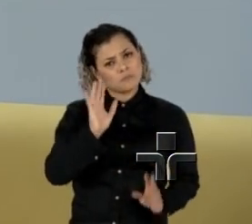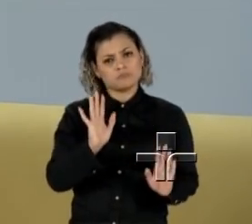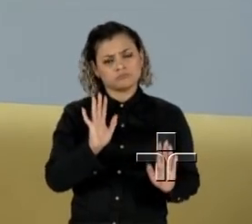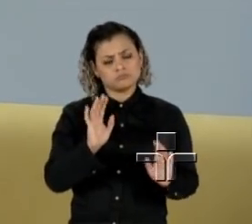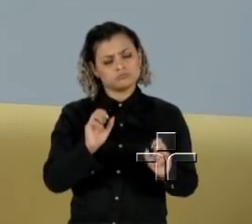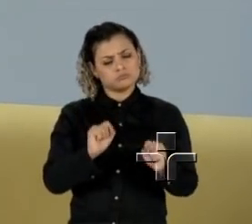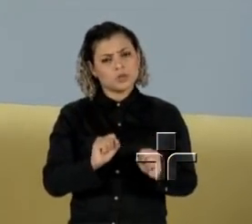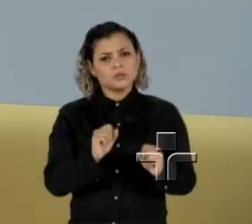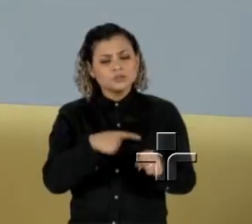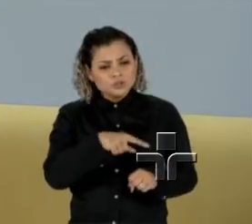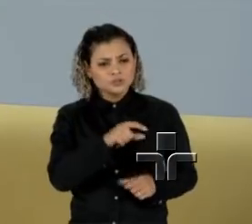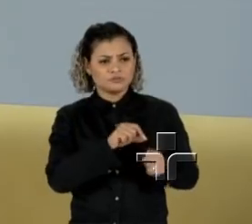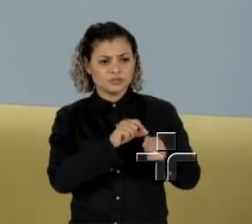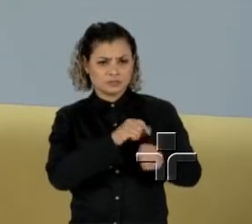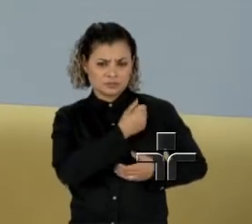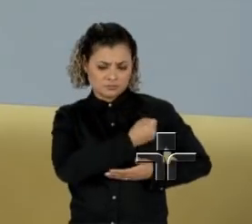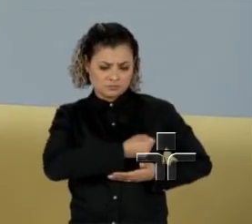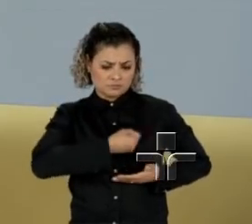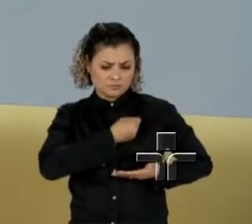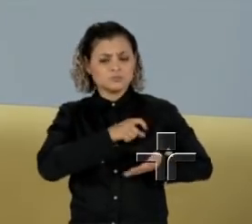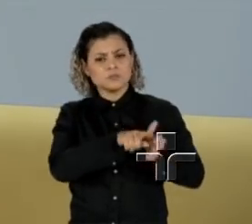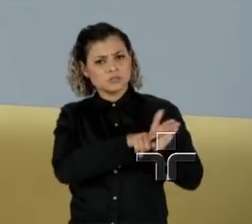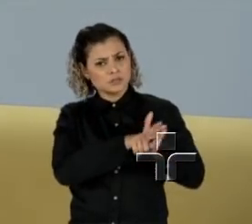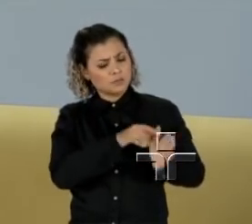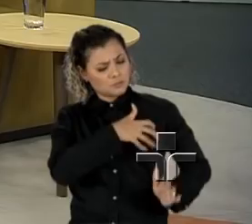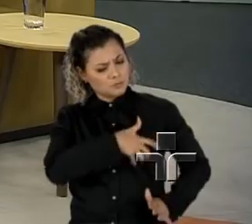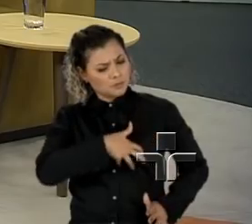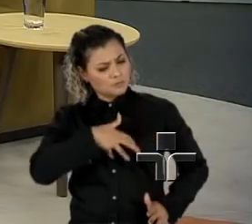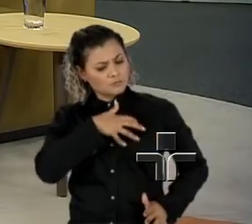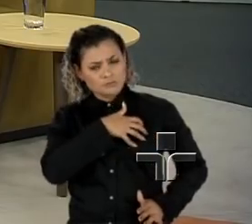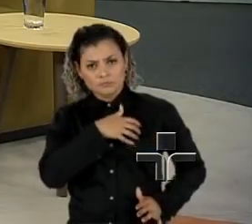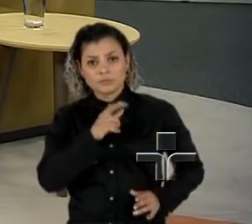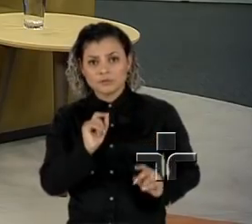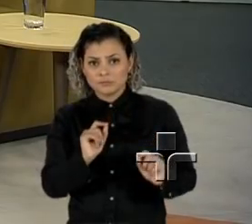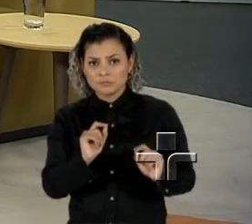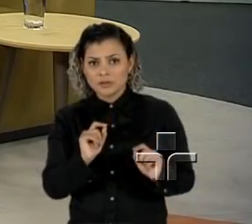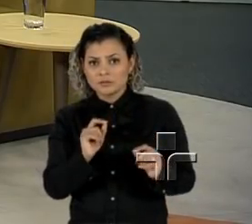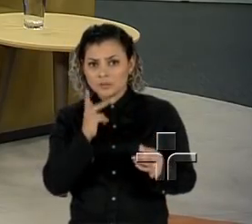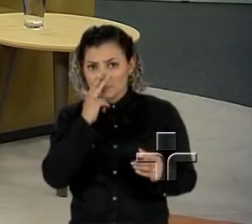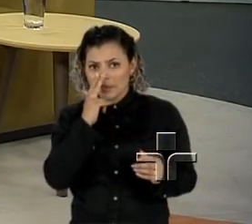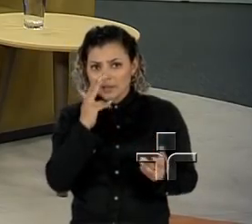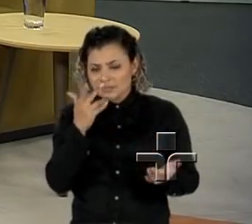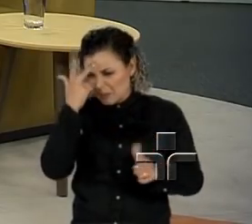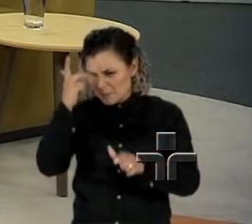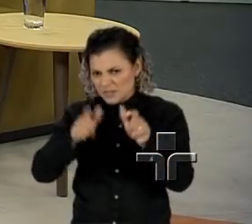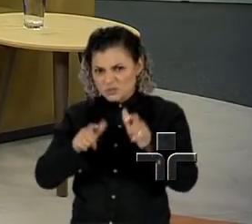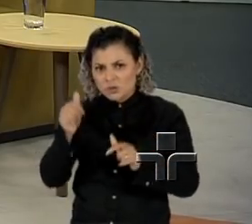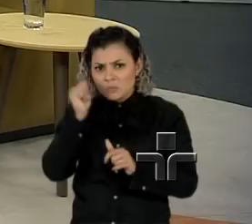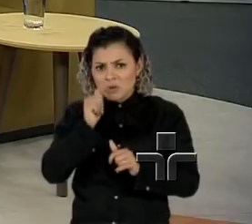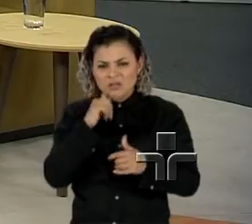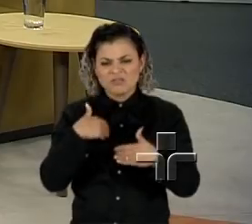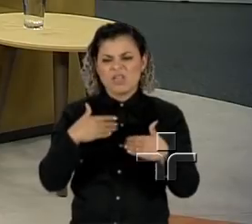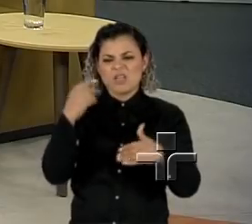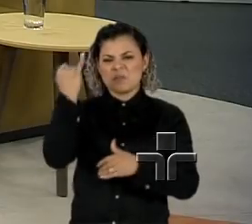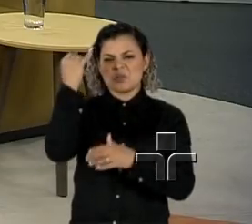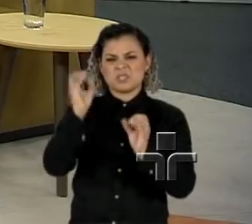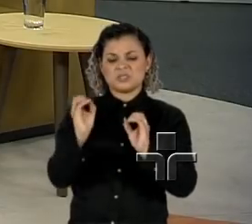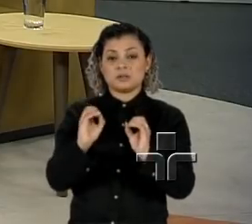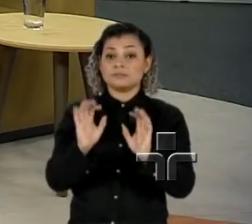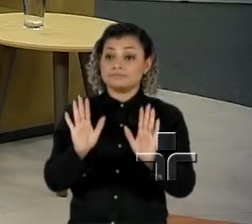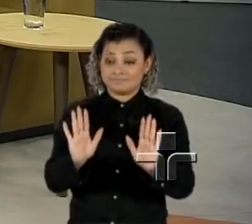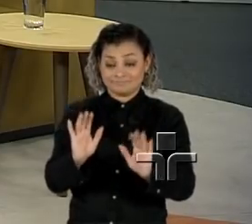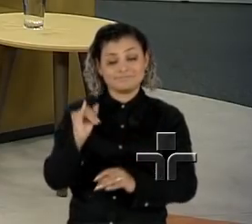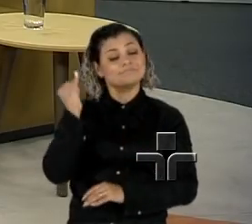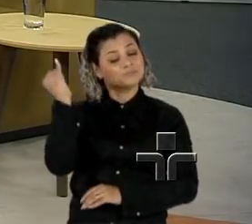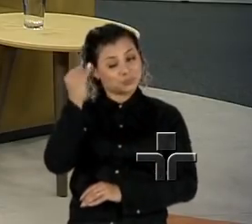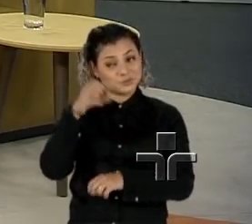médica, ele não tem essa efetividade que as pessoas acham que as mulheres acham que tem? Exatamente, Joyce.